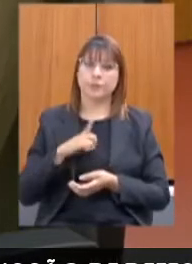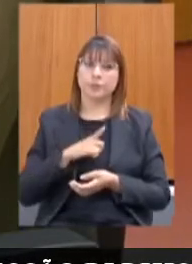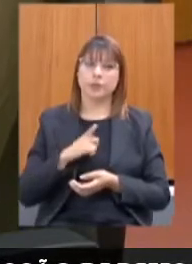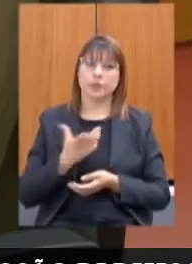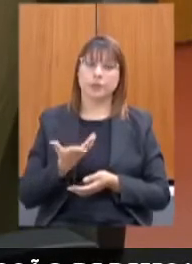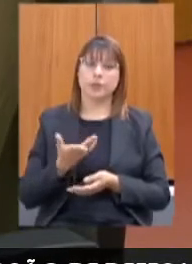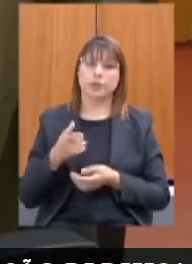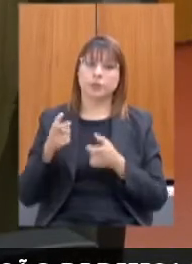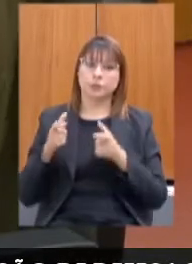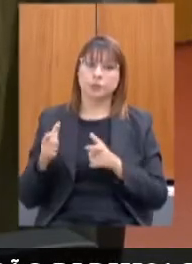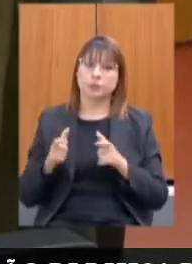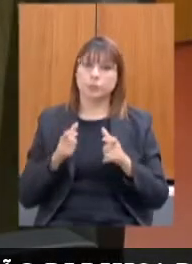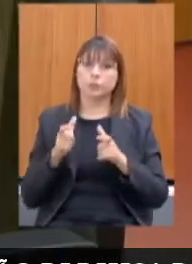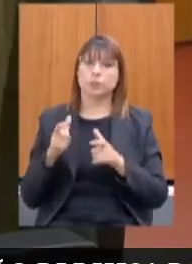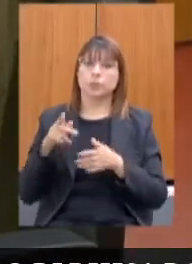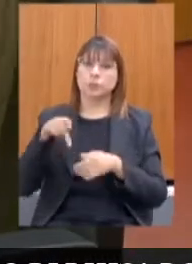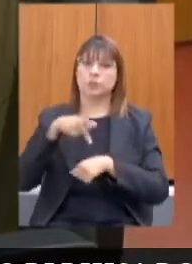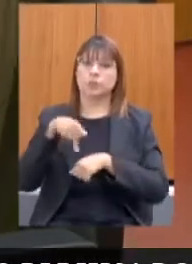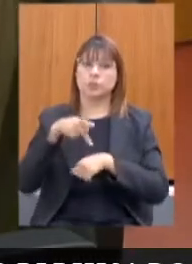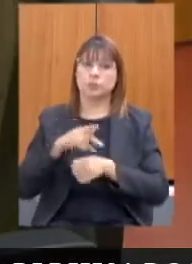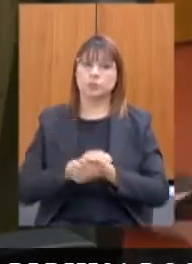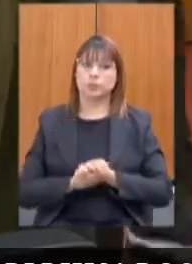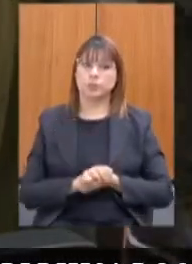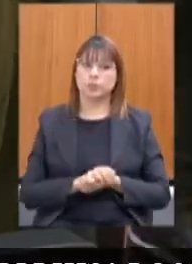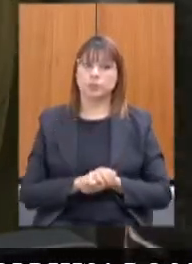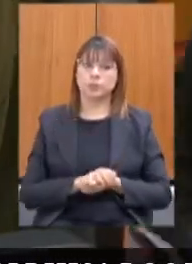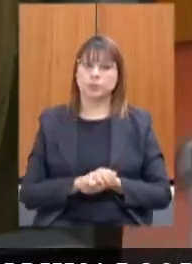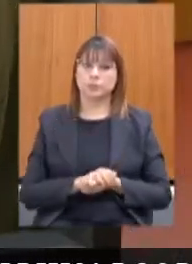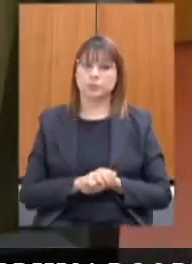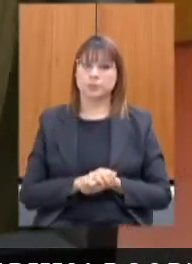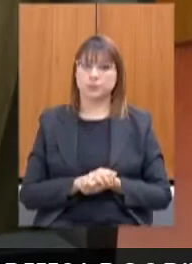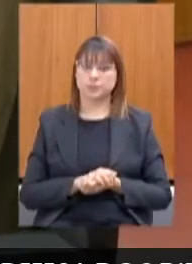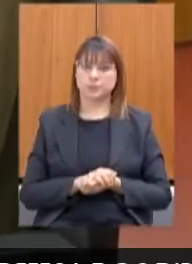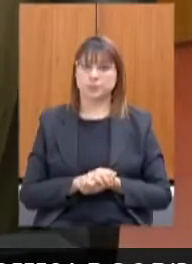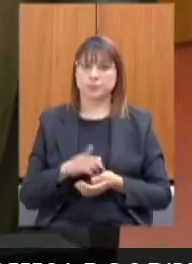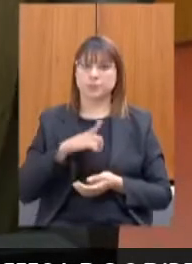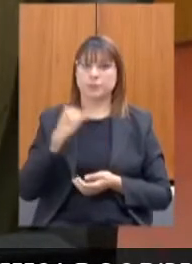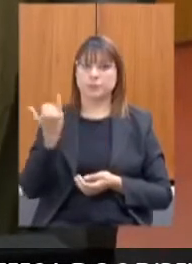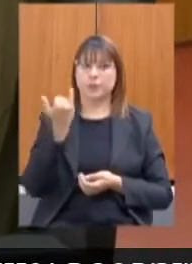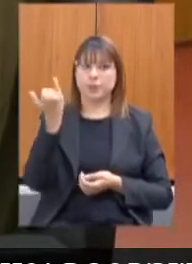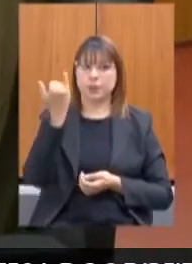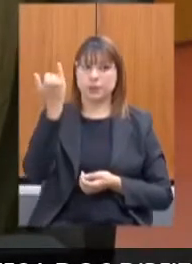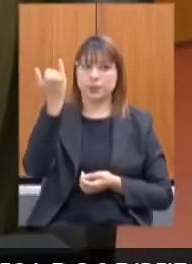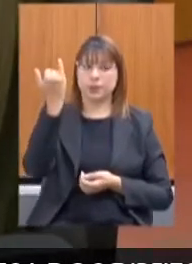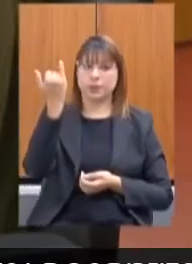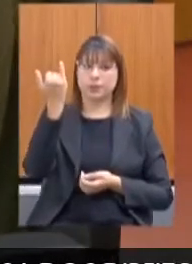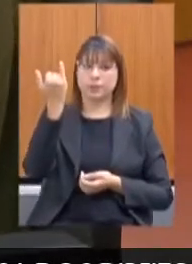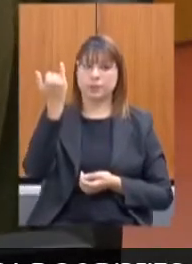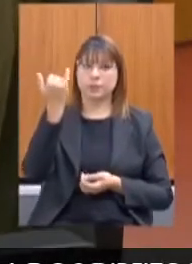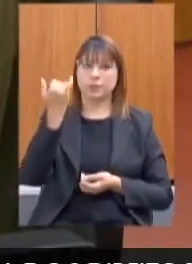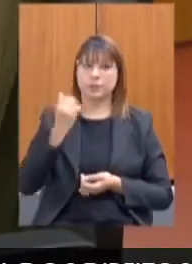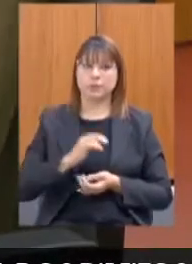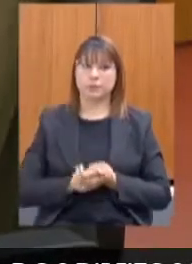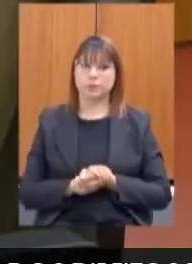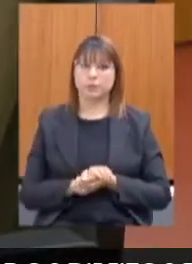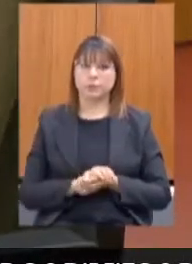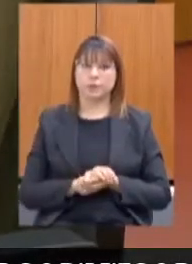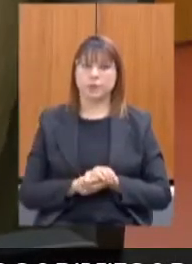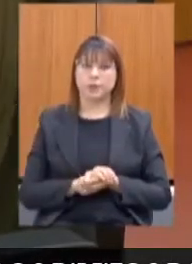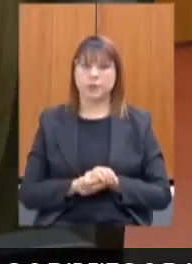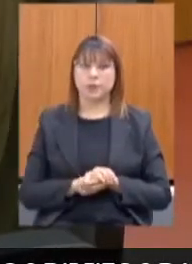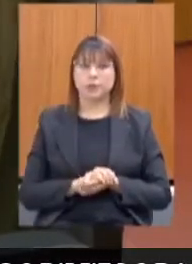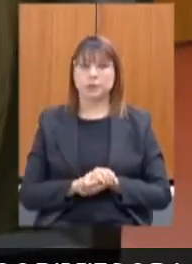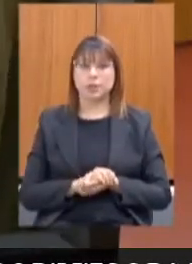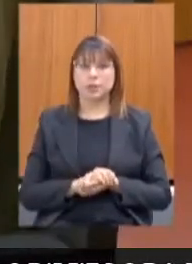regiões do país. O significa? Esse estudo tem a importância de você direcionar a qualificação